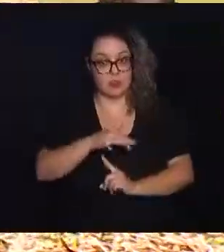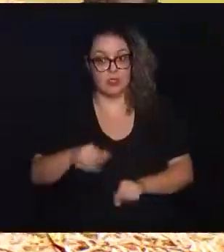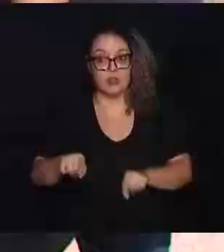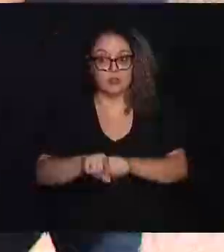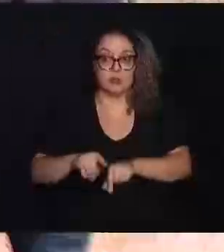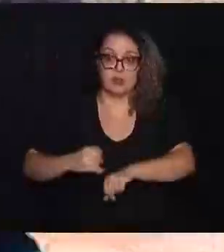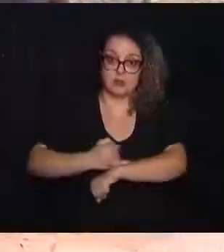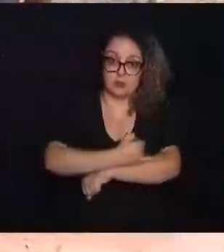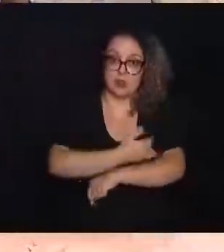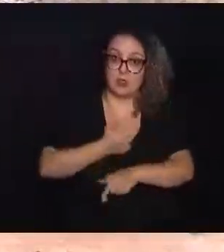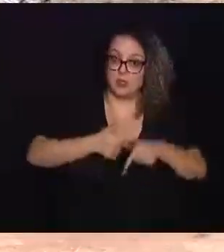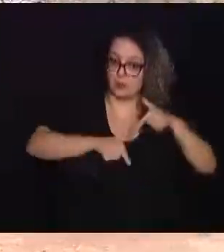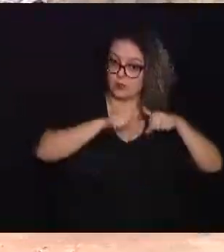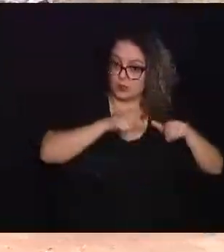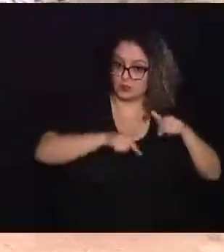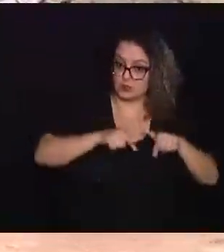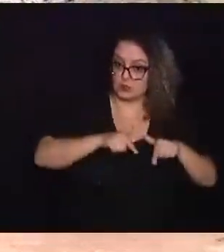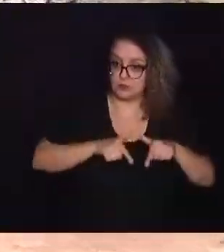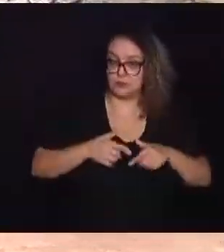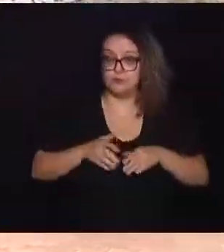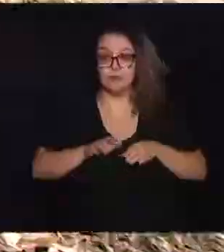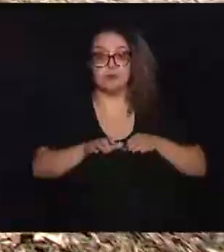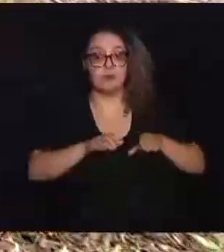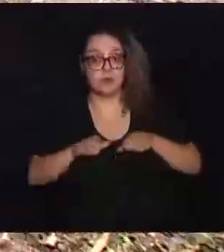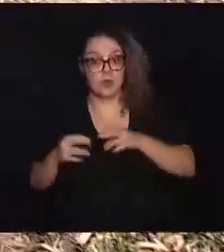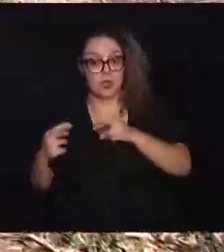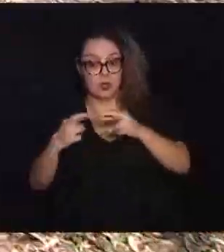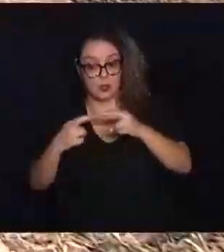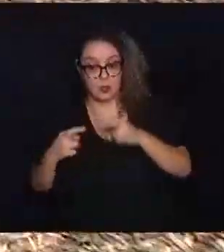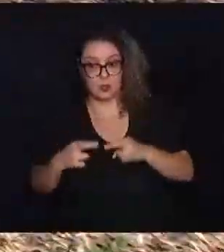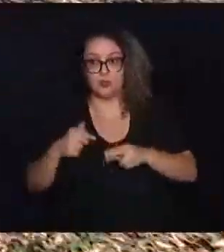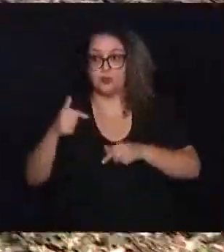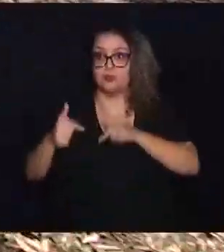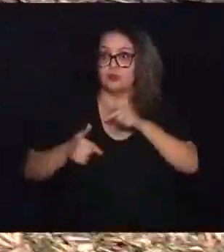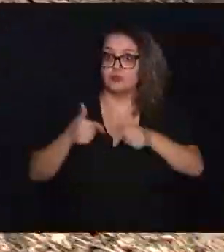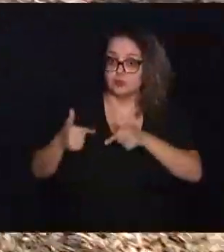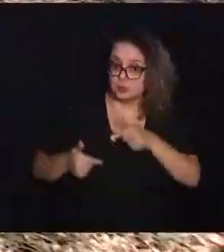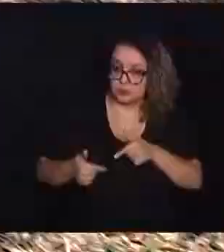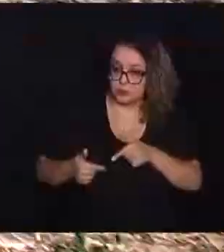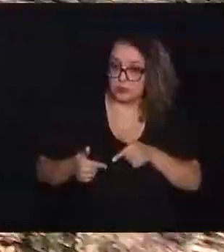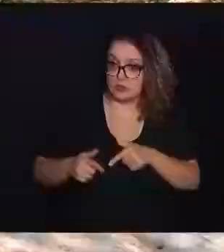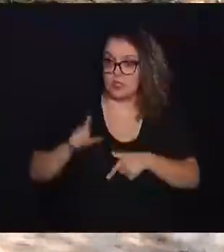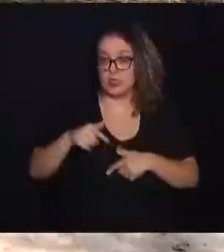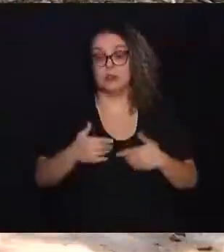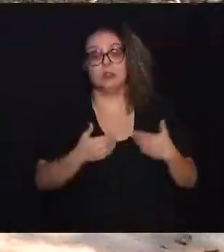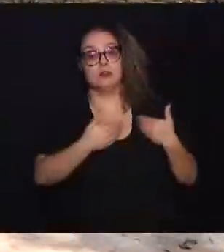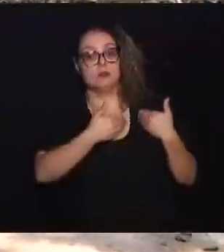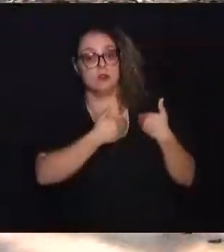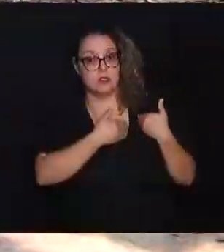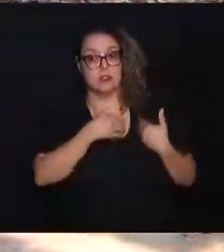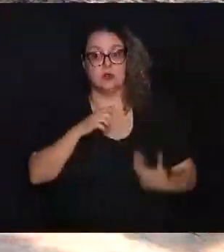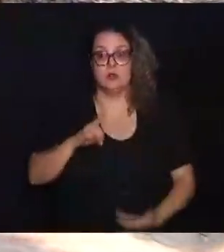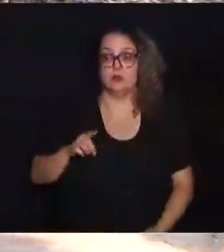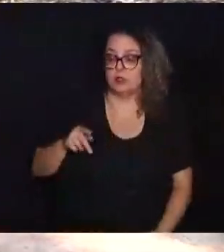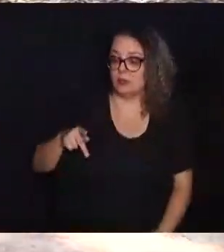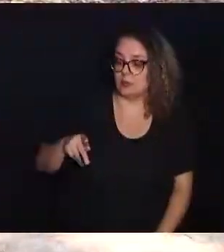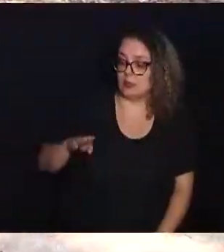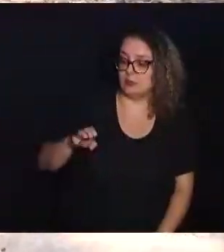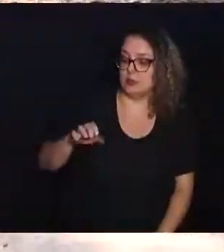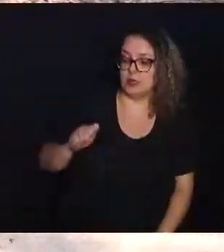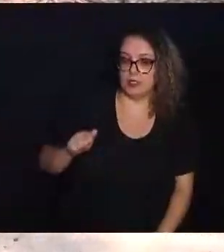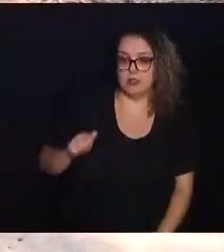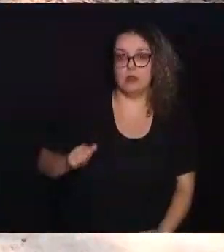Meio Ambiente, Infraestrutura e Logística. A coordenação e fiscalização dos trabalhos está sob responsabilidade do